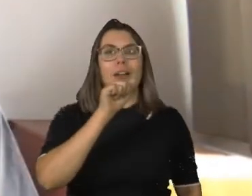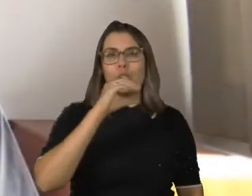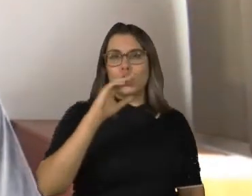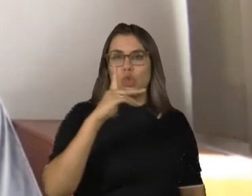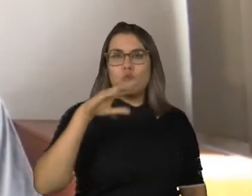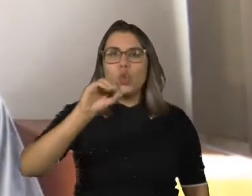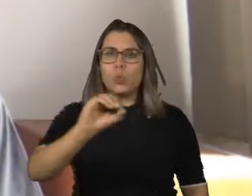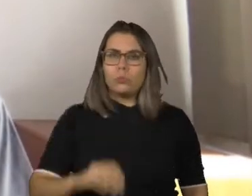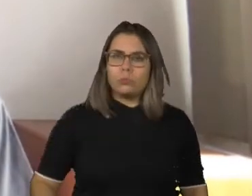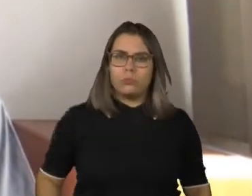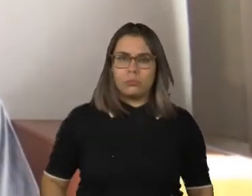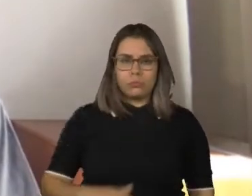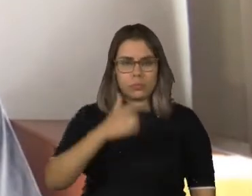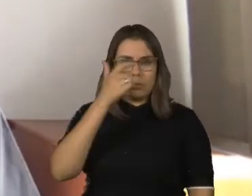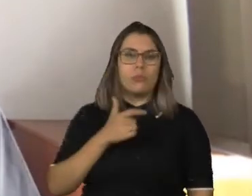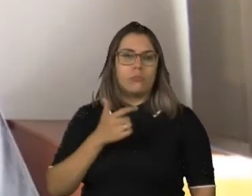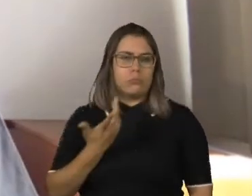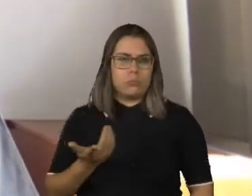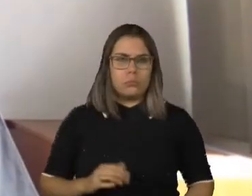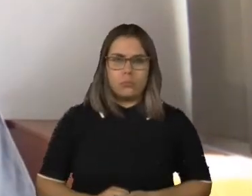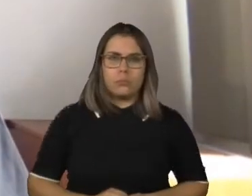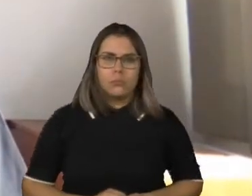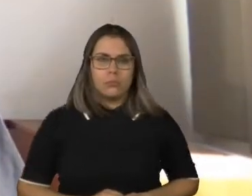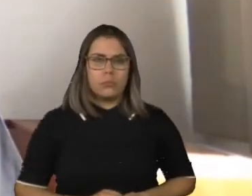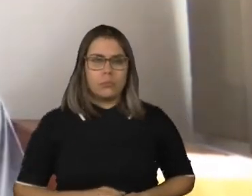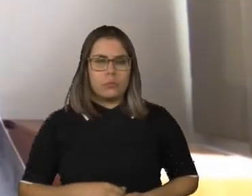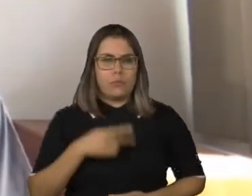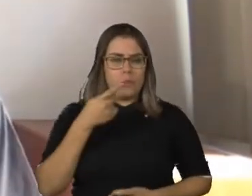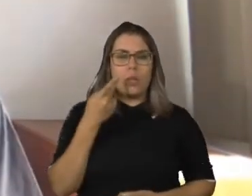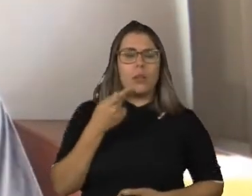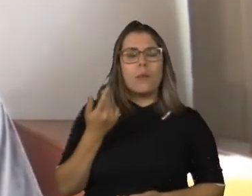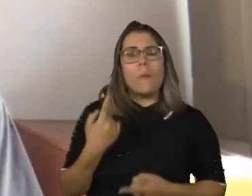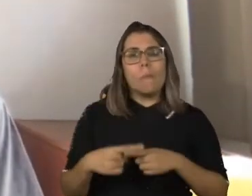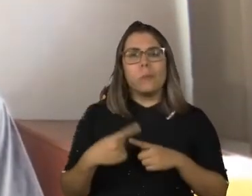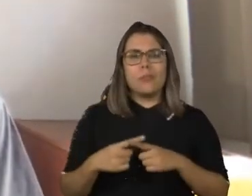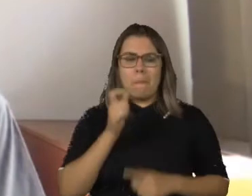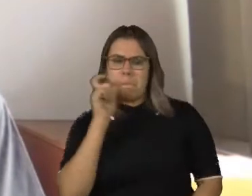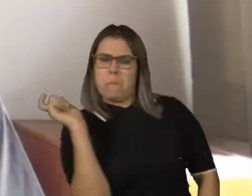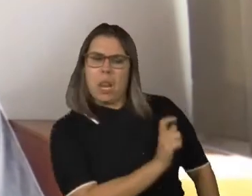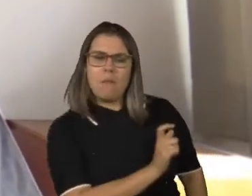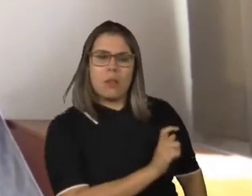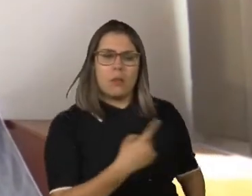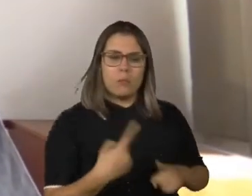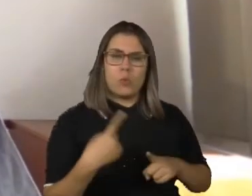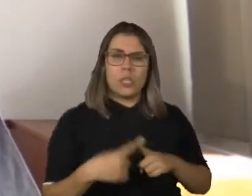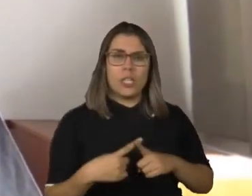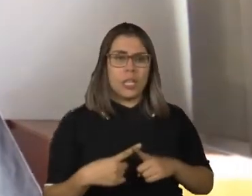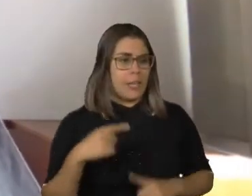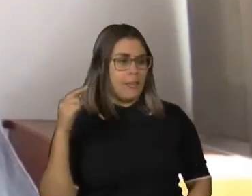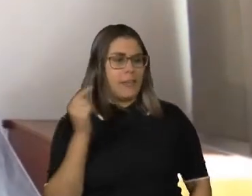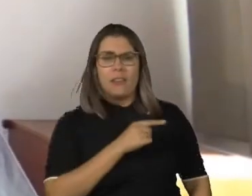anticapacitismo também passa por isso. Em determinados momentos, nada melhor que uma resposta atravessada,